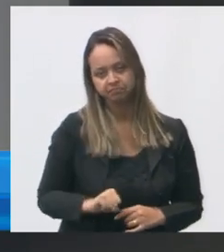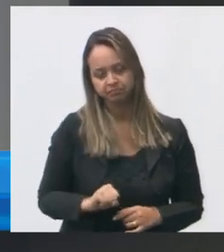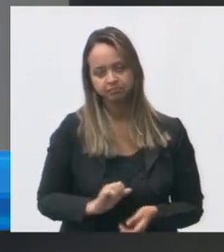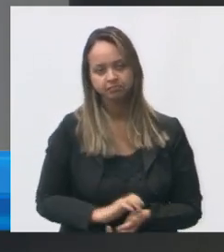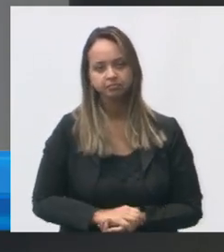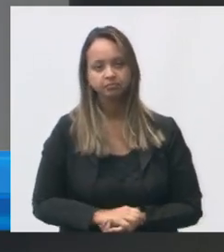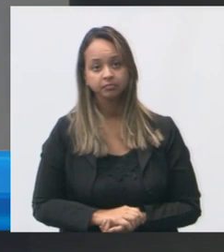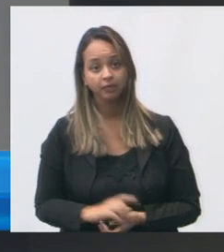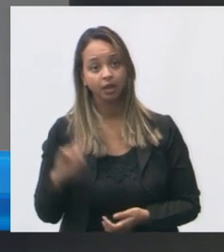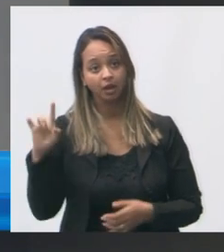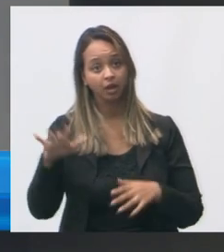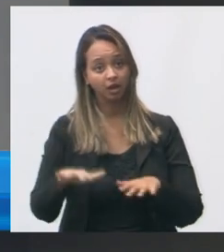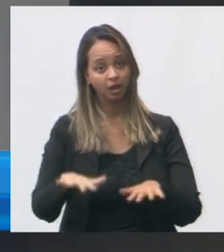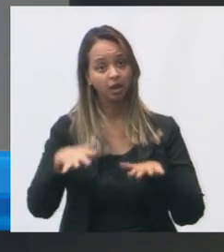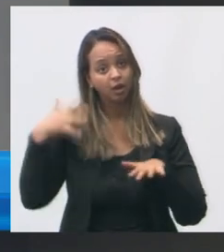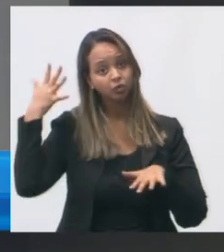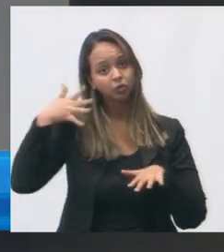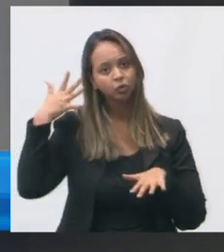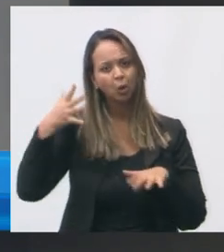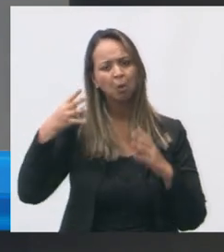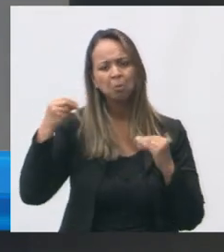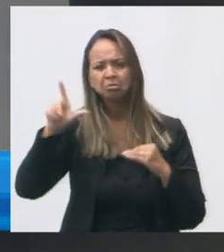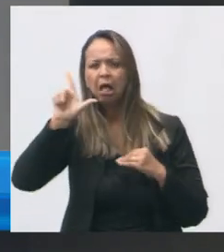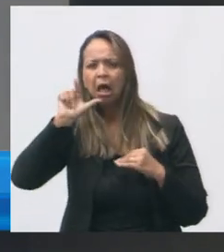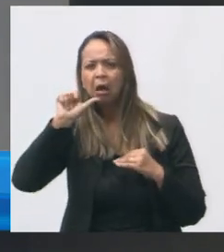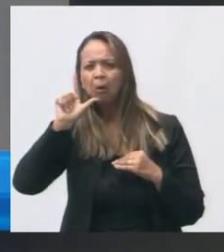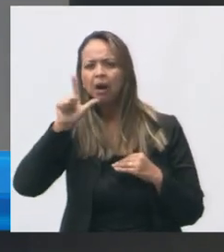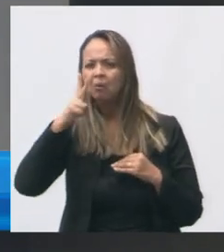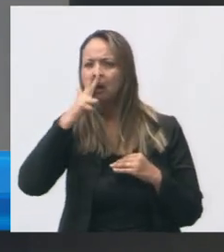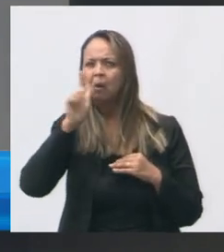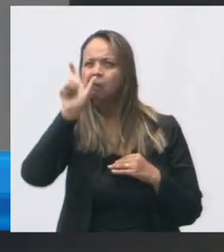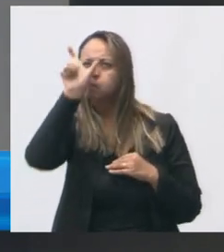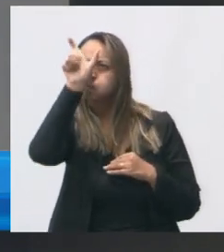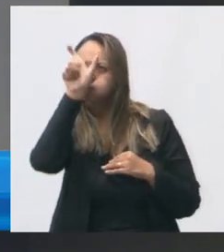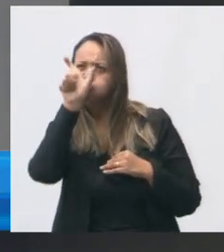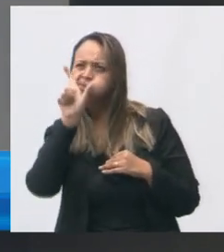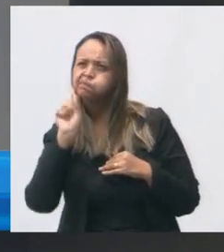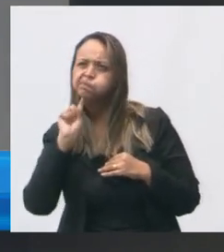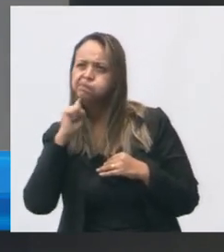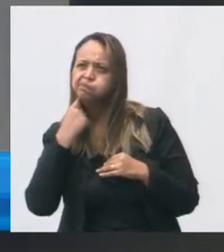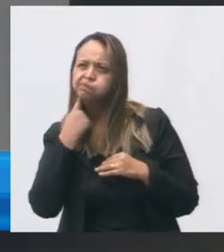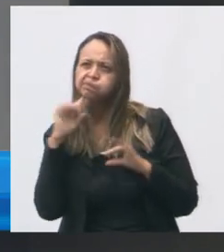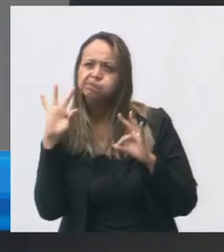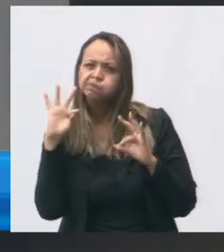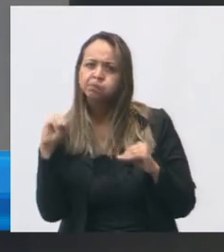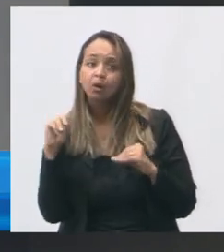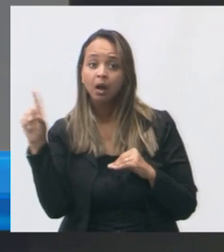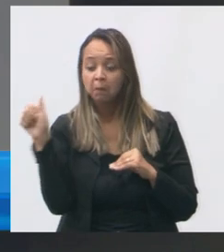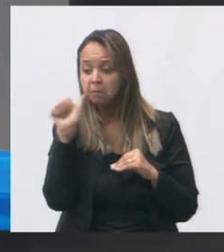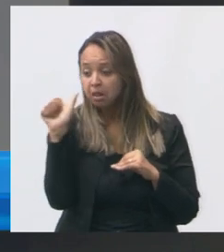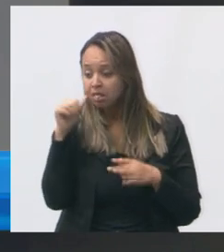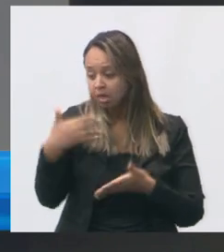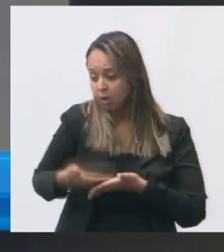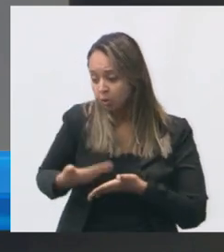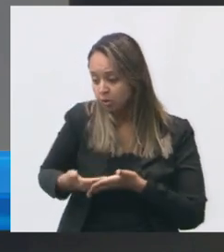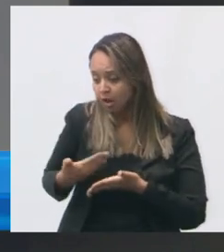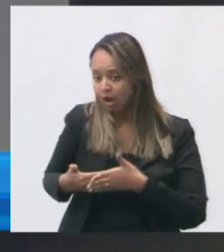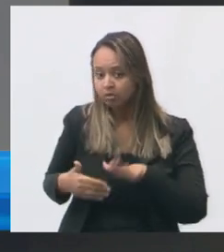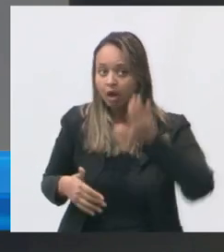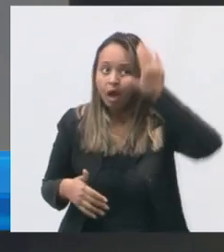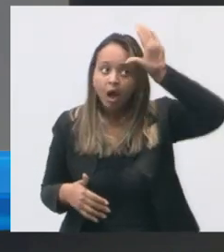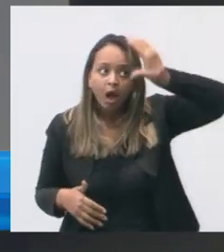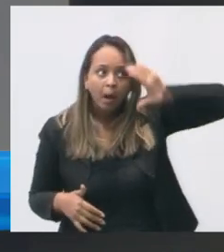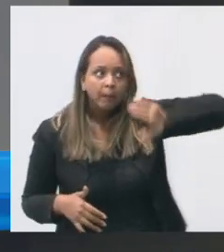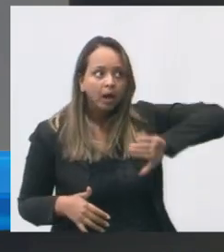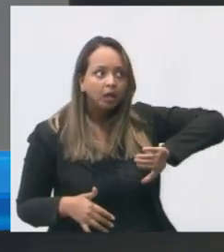olha o auditório cheio de infiltração isso aqui é a parede do lado de onde a menina está estudando ela está aqui olha